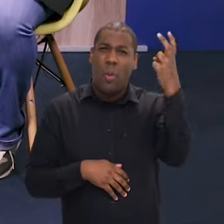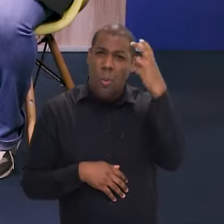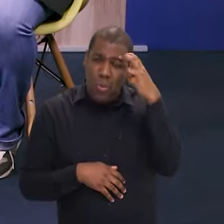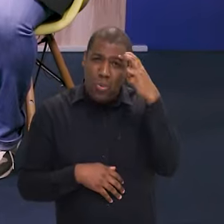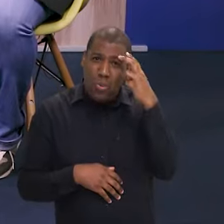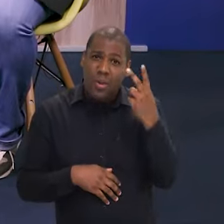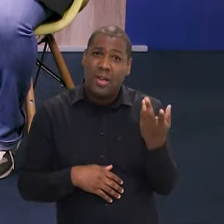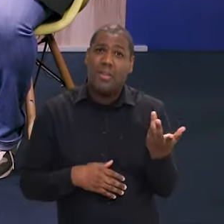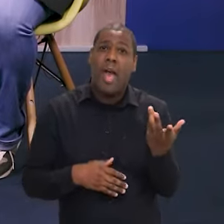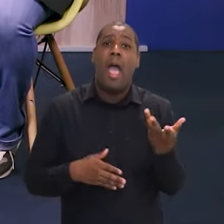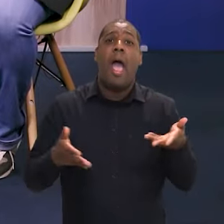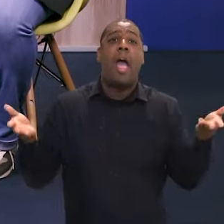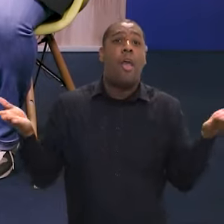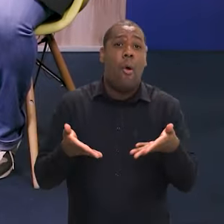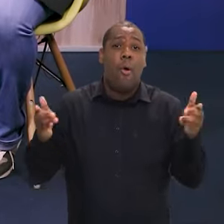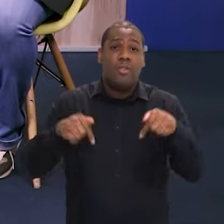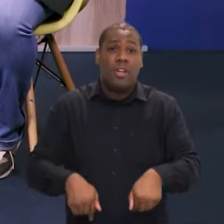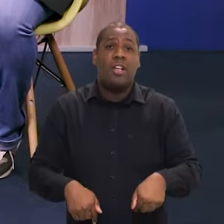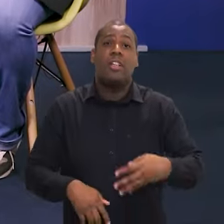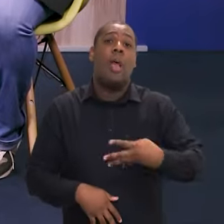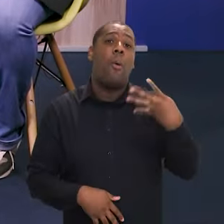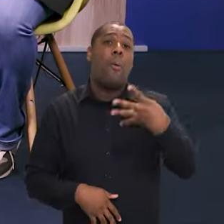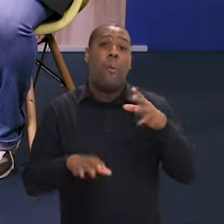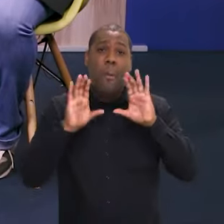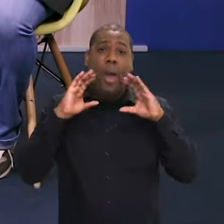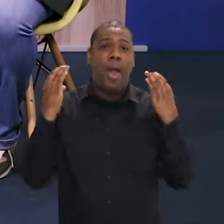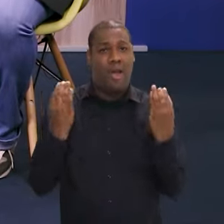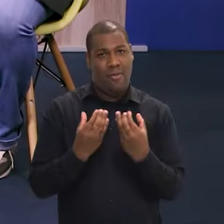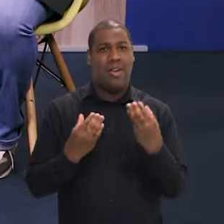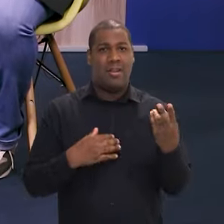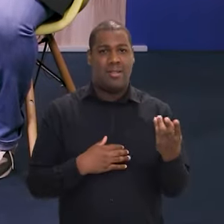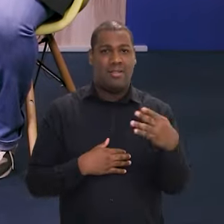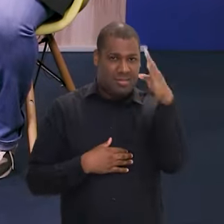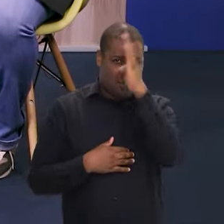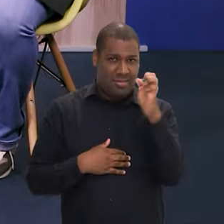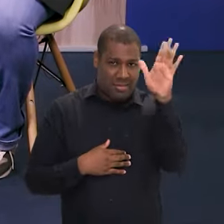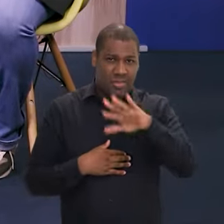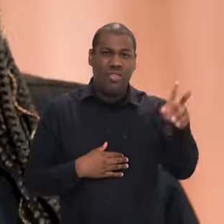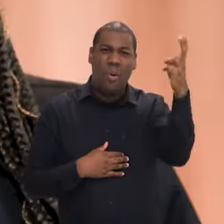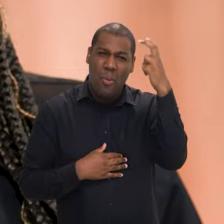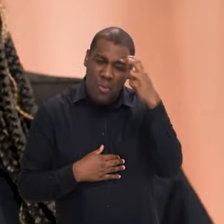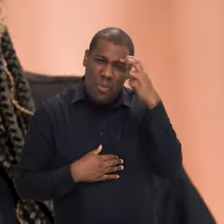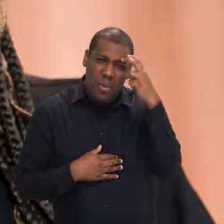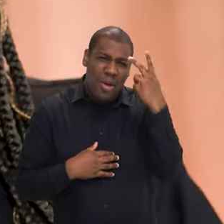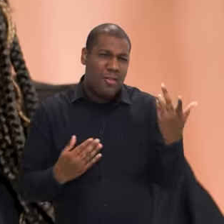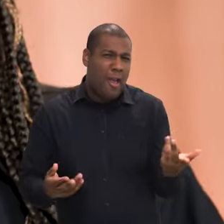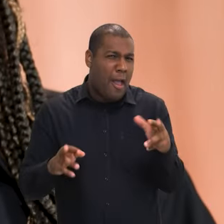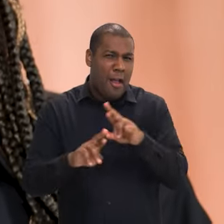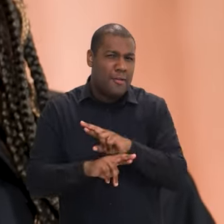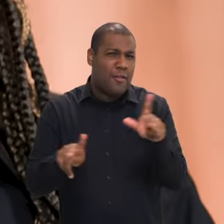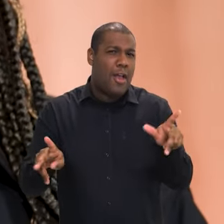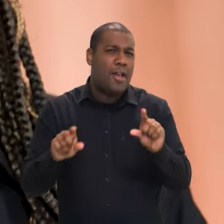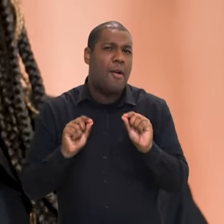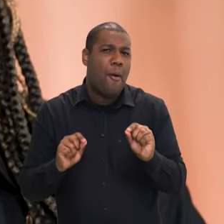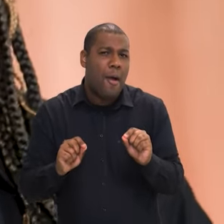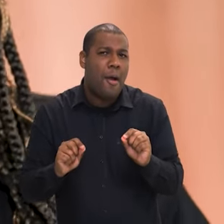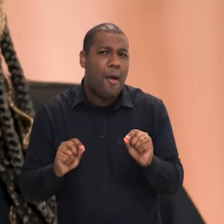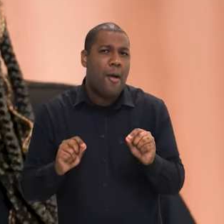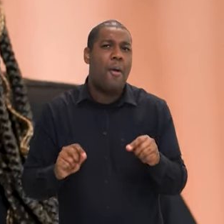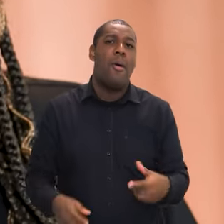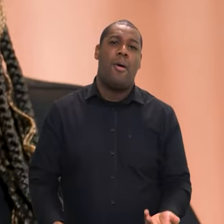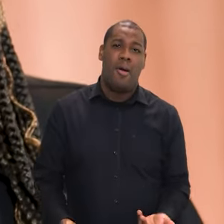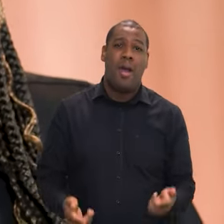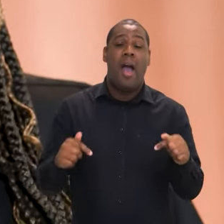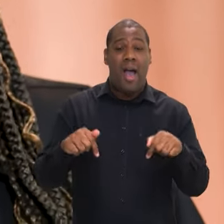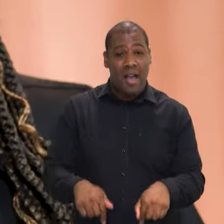São os temas, o que tem de mais diferente? Olha, eu acho que a maior diferença, essa é a maior conferência nacional de cultura já